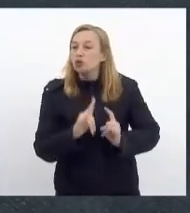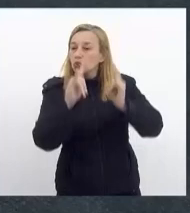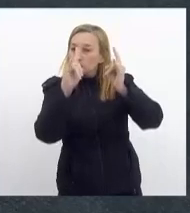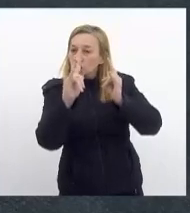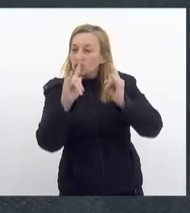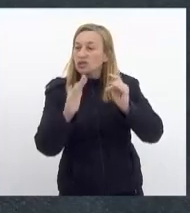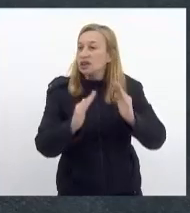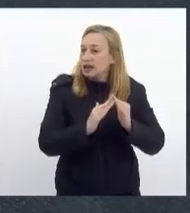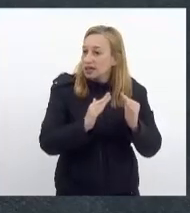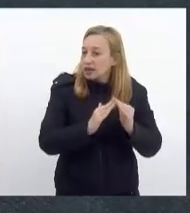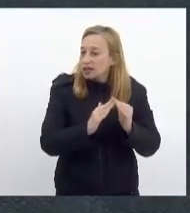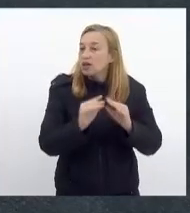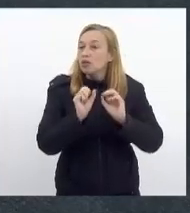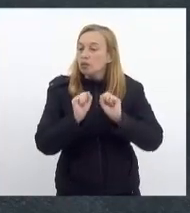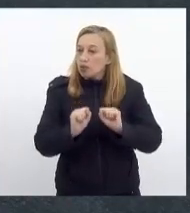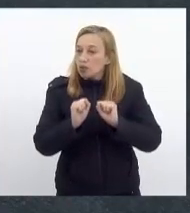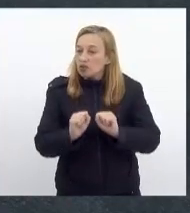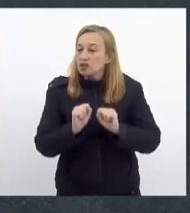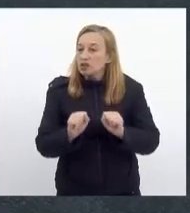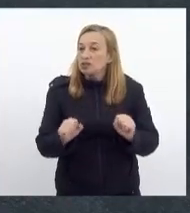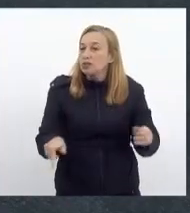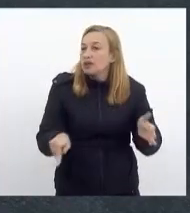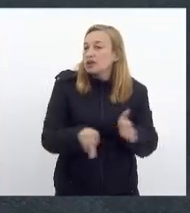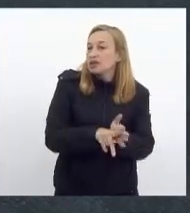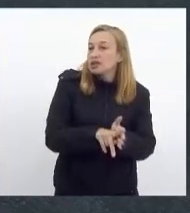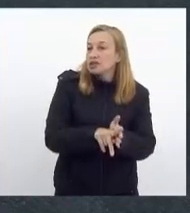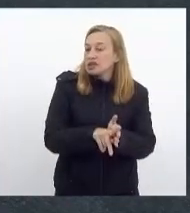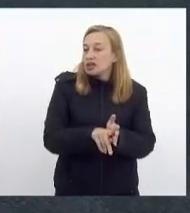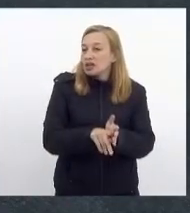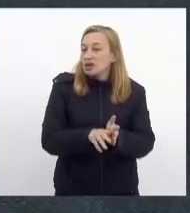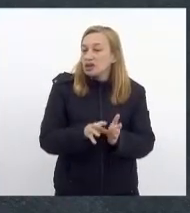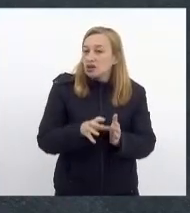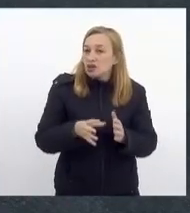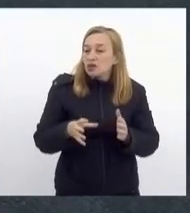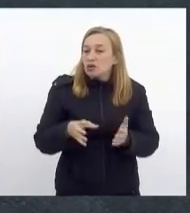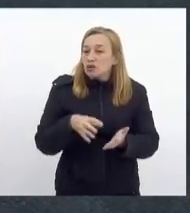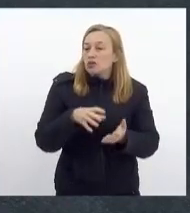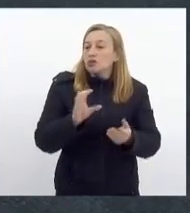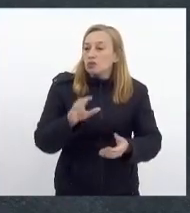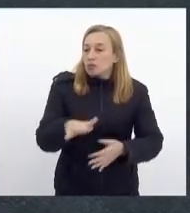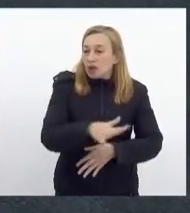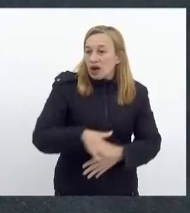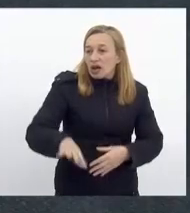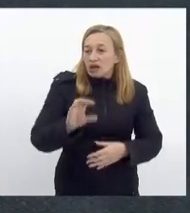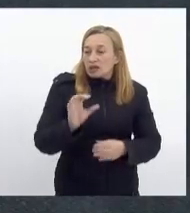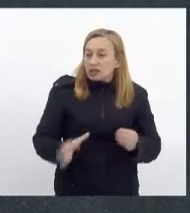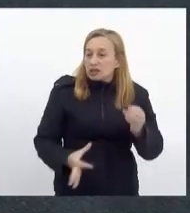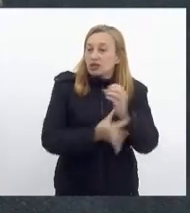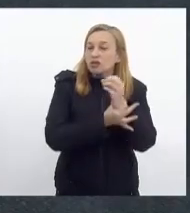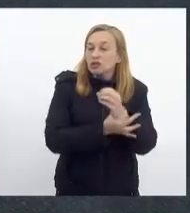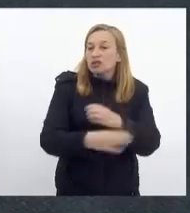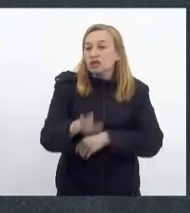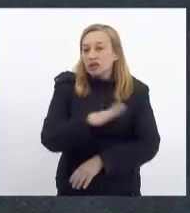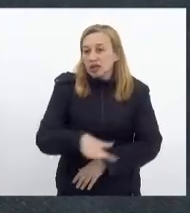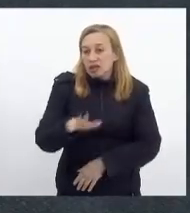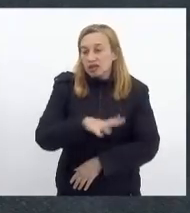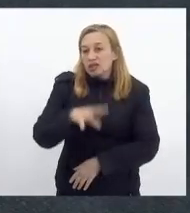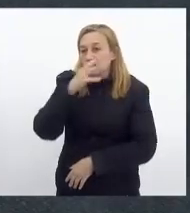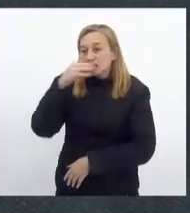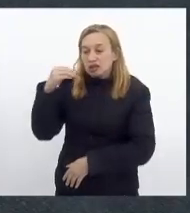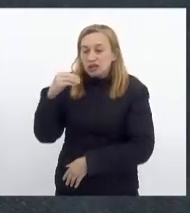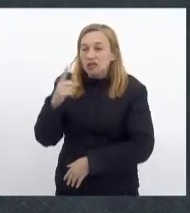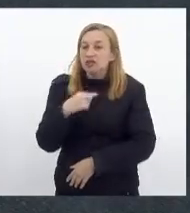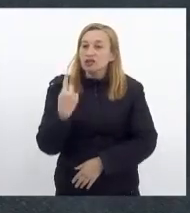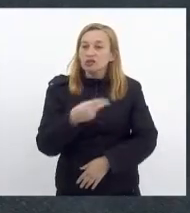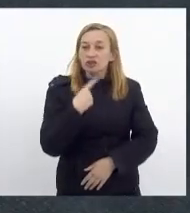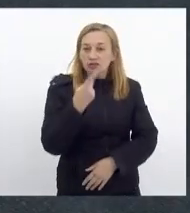as residências, possam fazer parte de uma grande rede de proteção à criança e adolescente. Então, eram essas as nossas